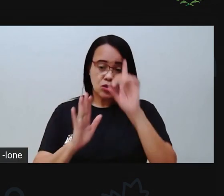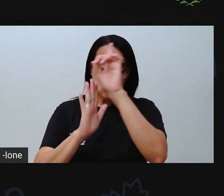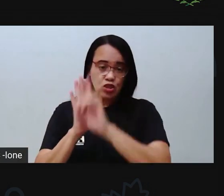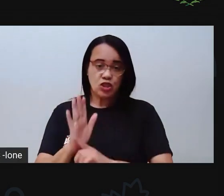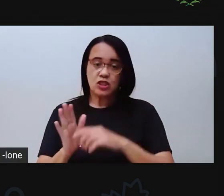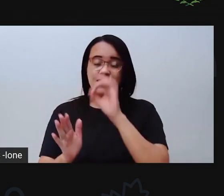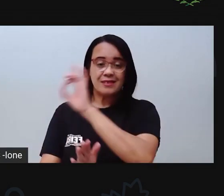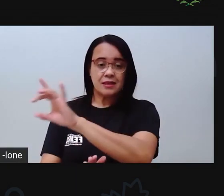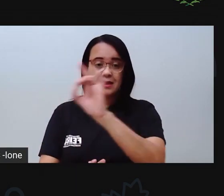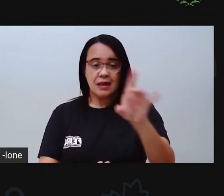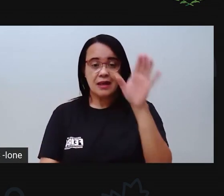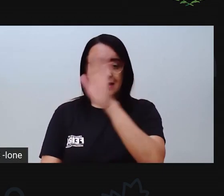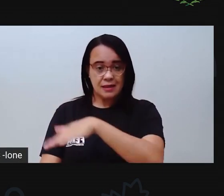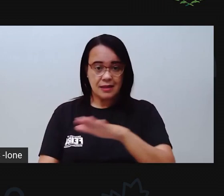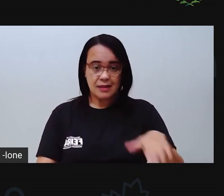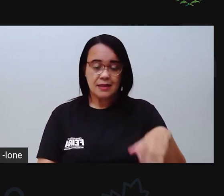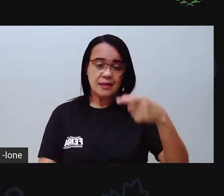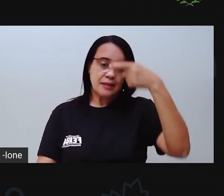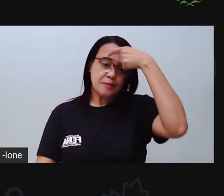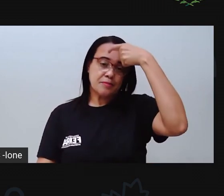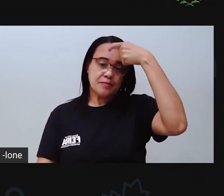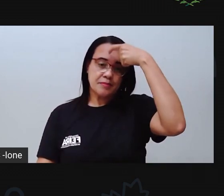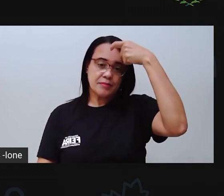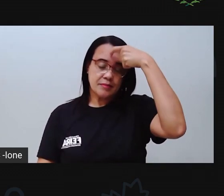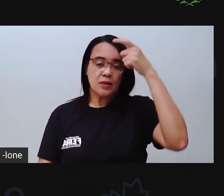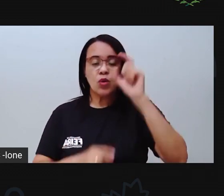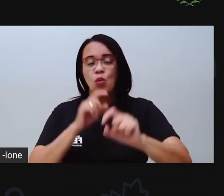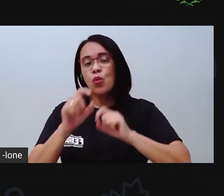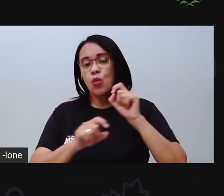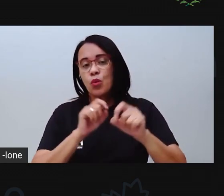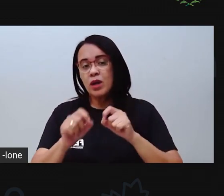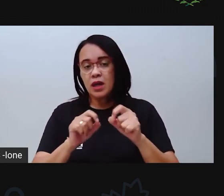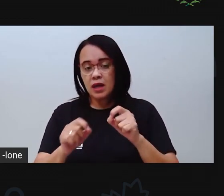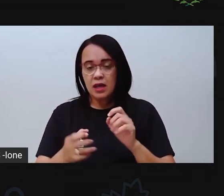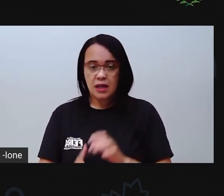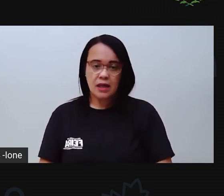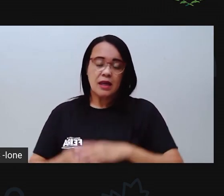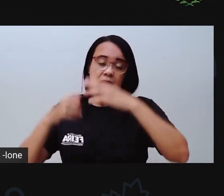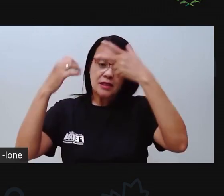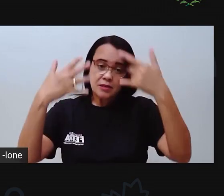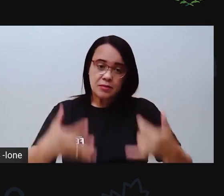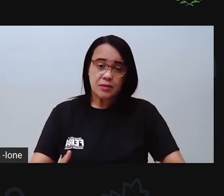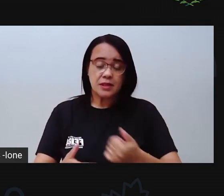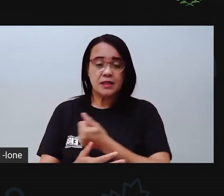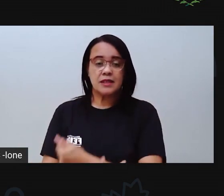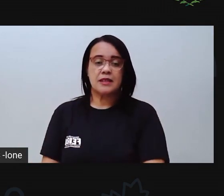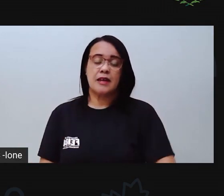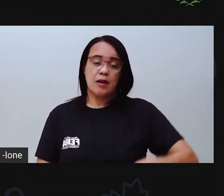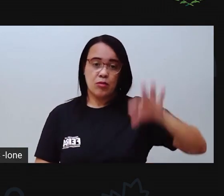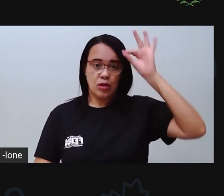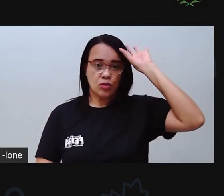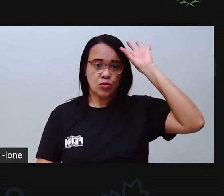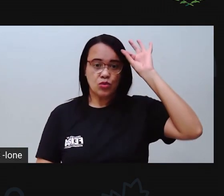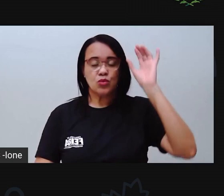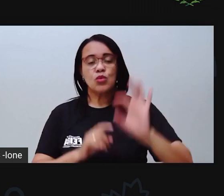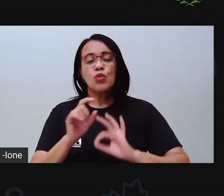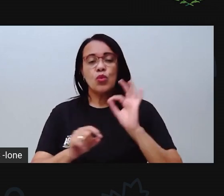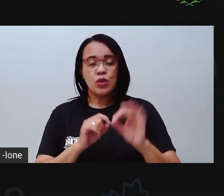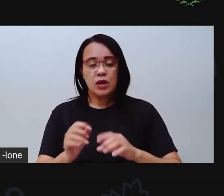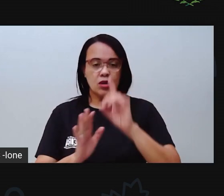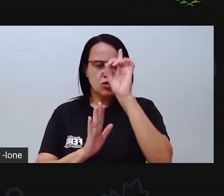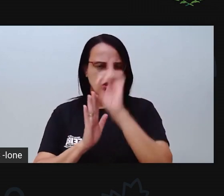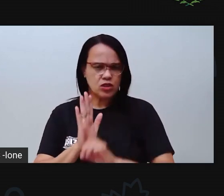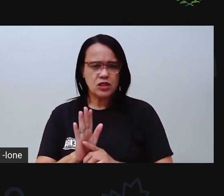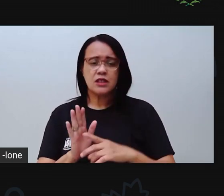vocês têm, tá certo? Conscientizando. O que é conscientizar, né? É explicar para os adultos que moram com vocês. Os direitos que